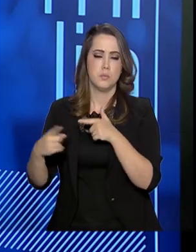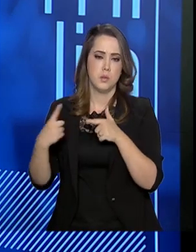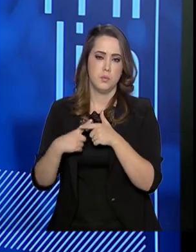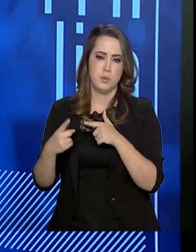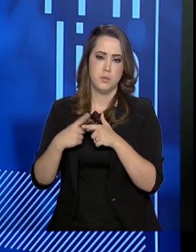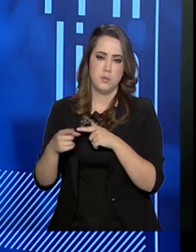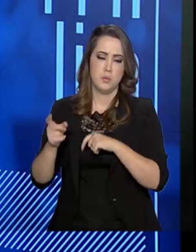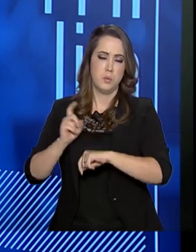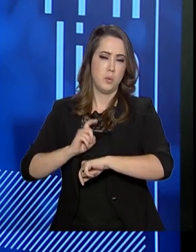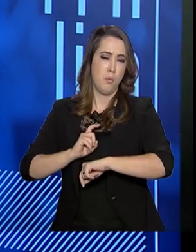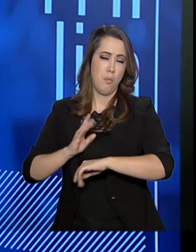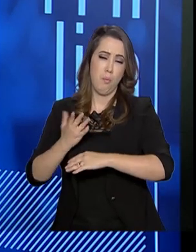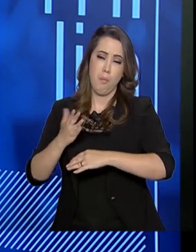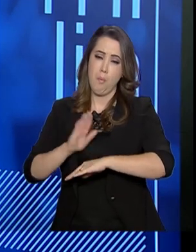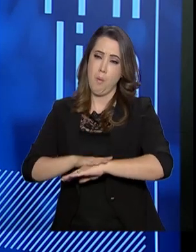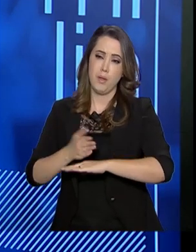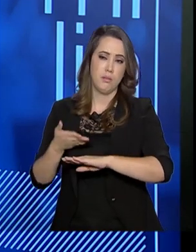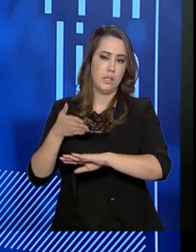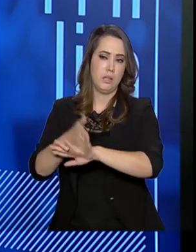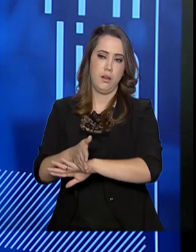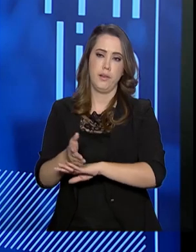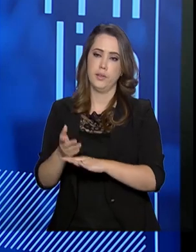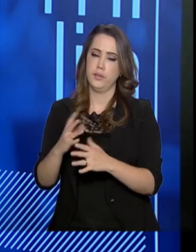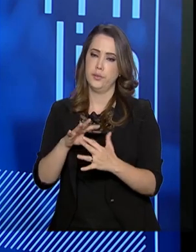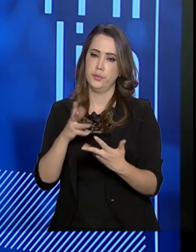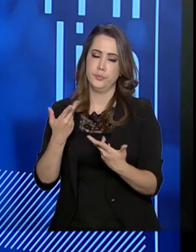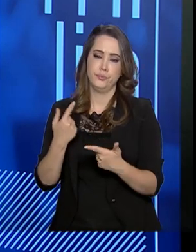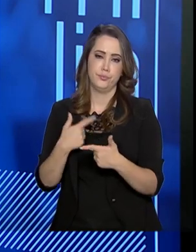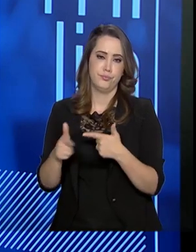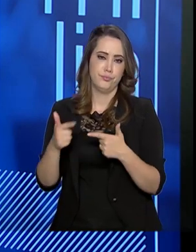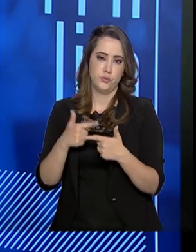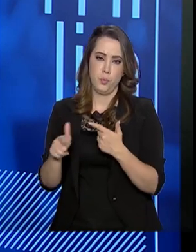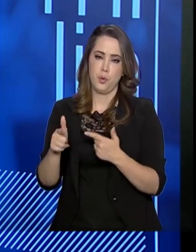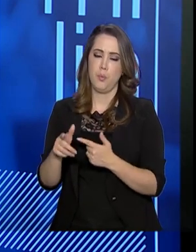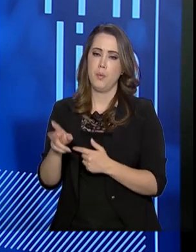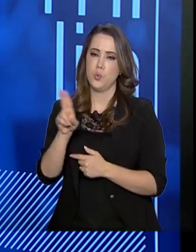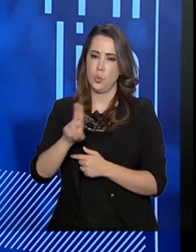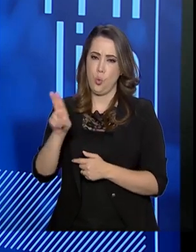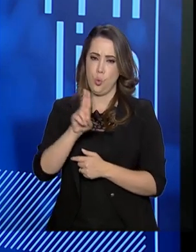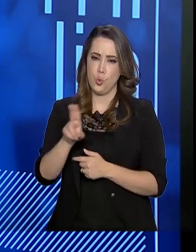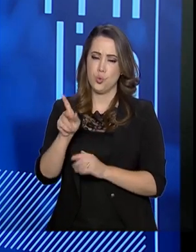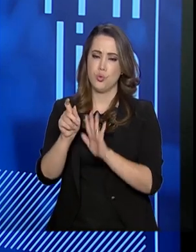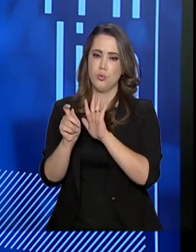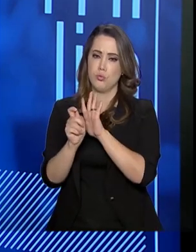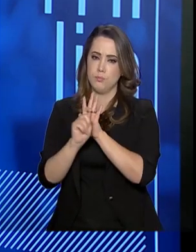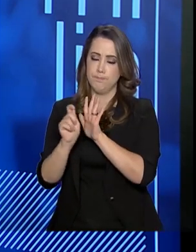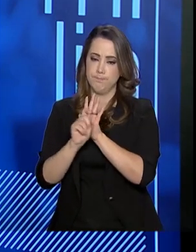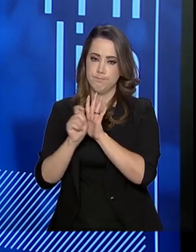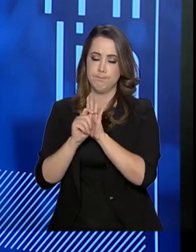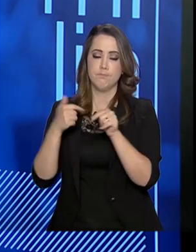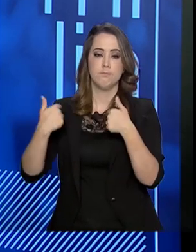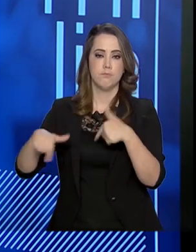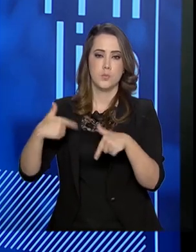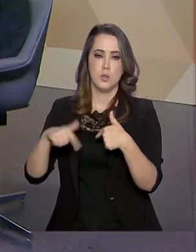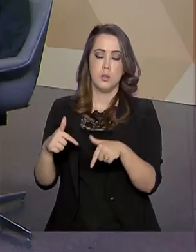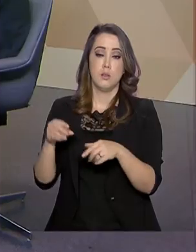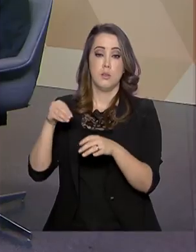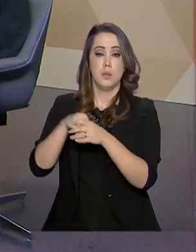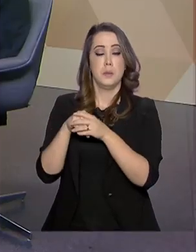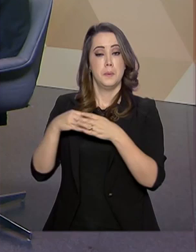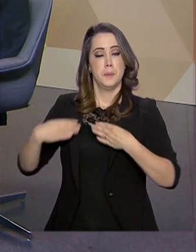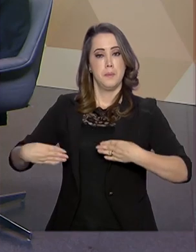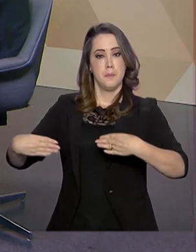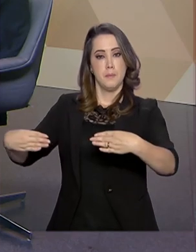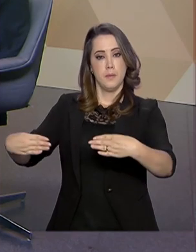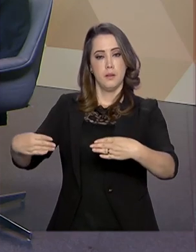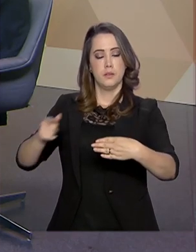quando se envolver ou se envolvem com o consumo de droga. Então, essa atividade no Ministério, ela